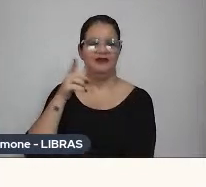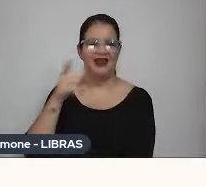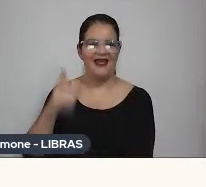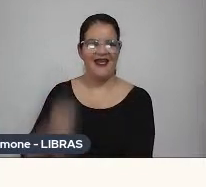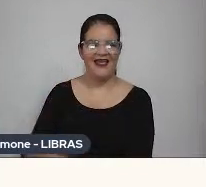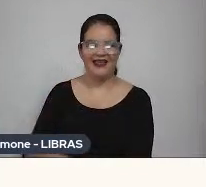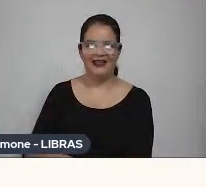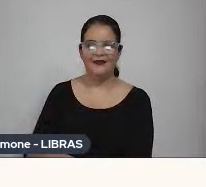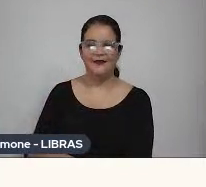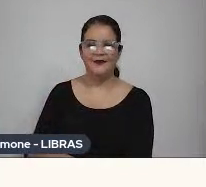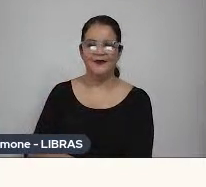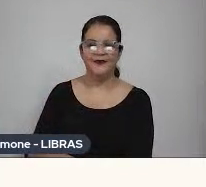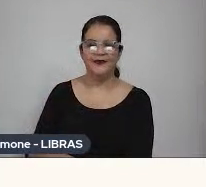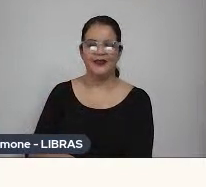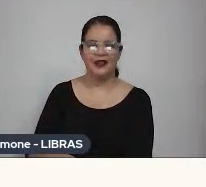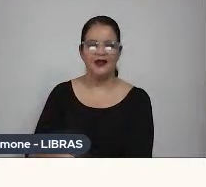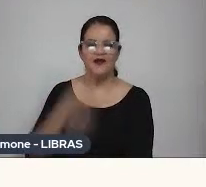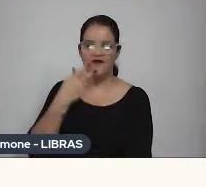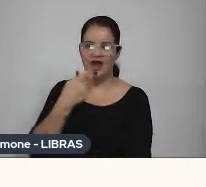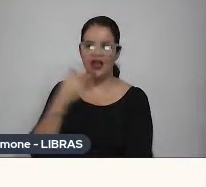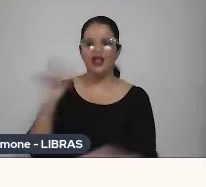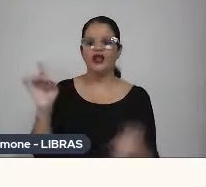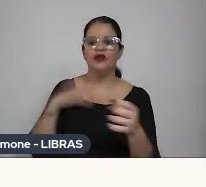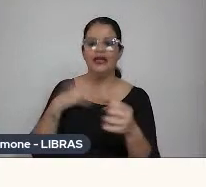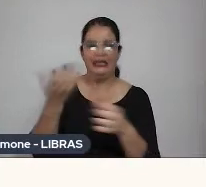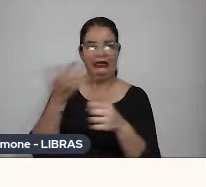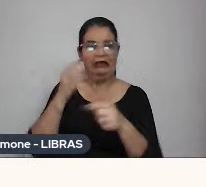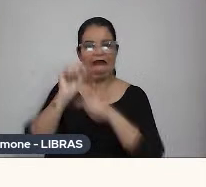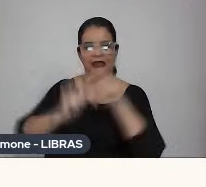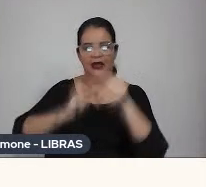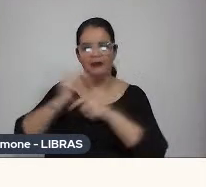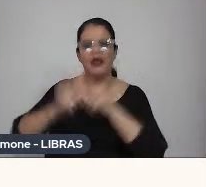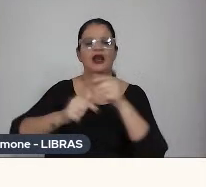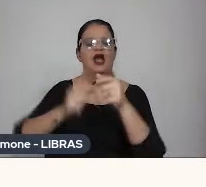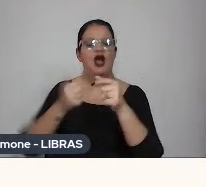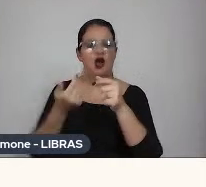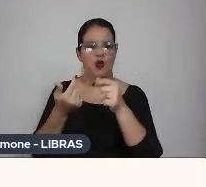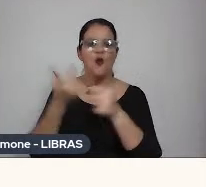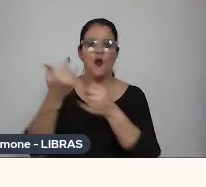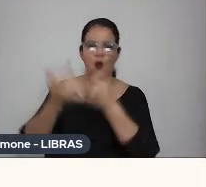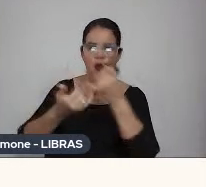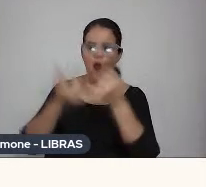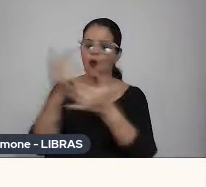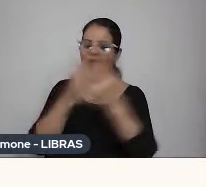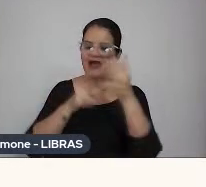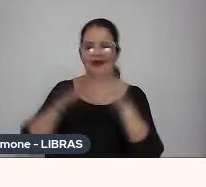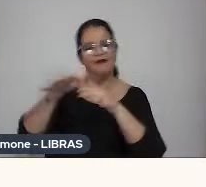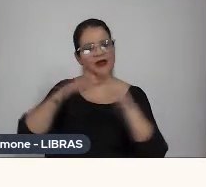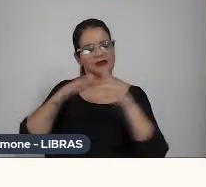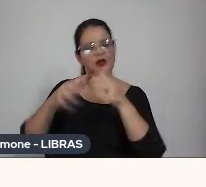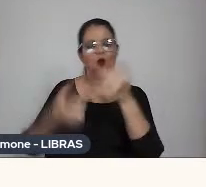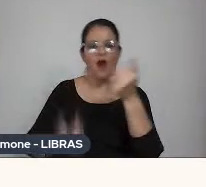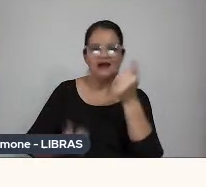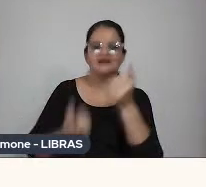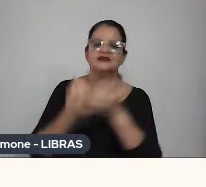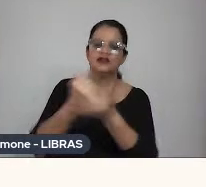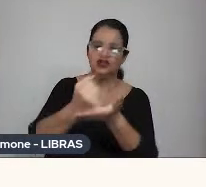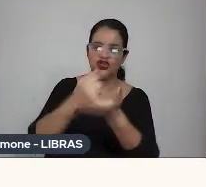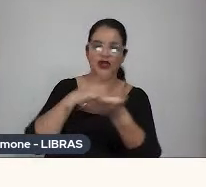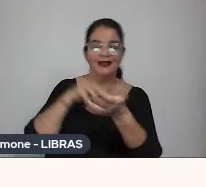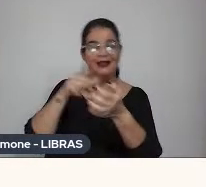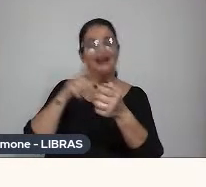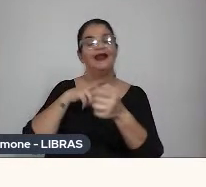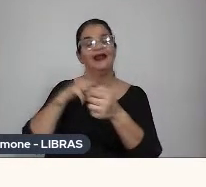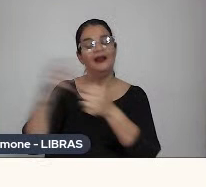que eu falei que eu queria trabalhar com animação, pedi pra ser assistente, e ele me colocou lá pra acompanhar a